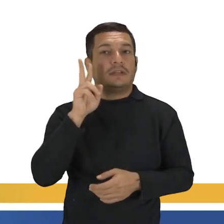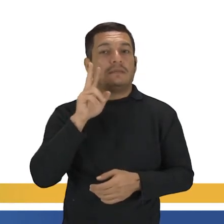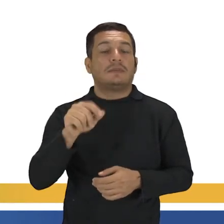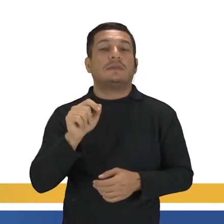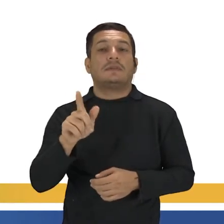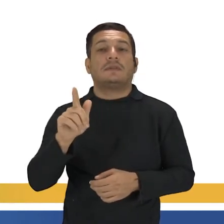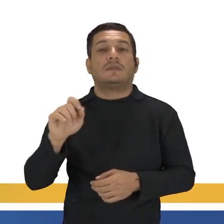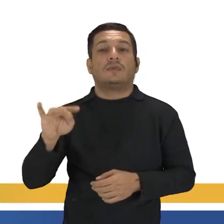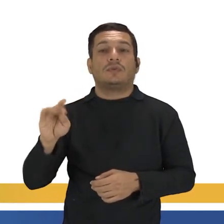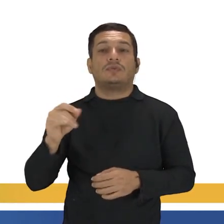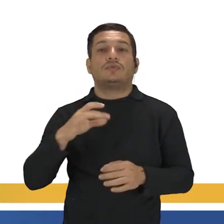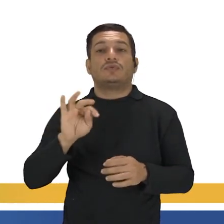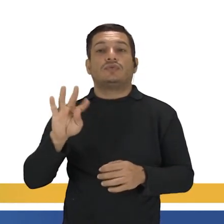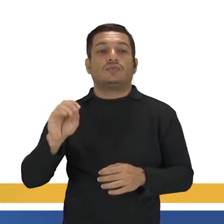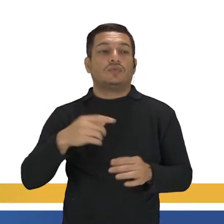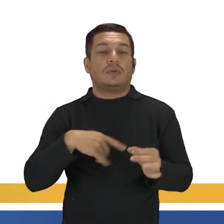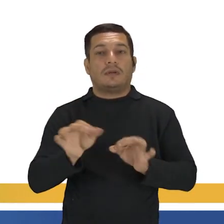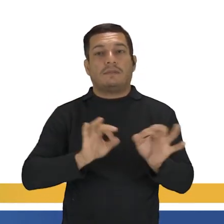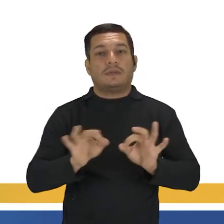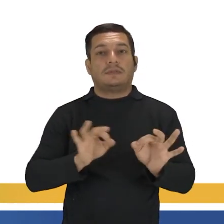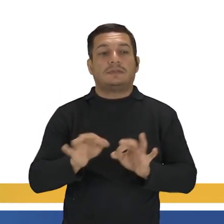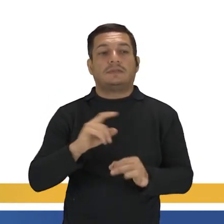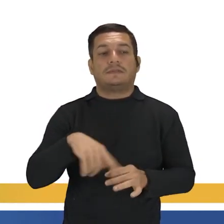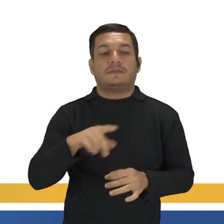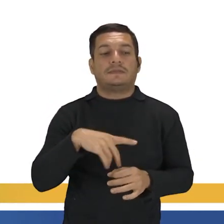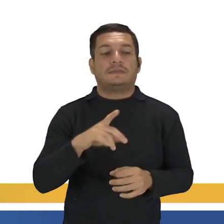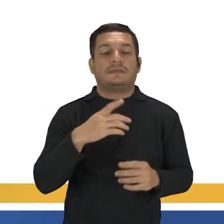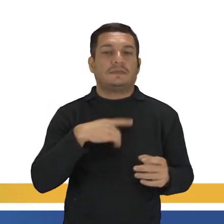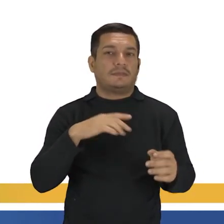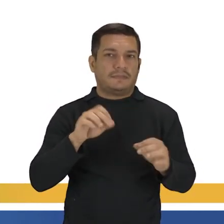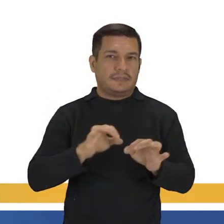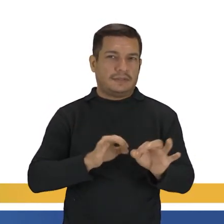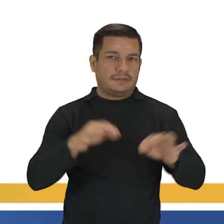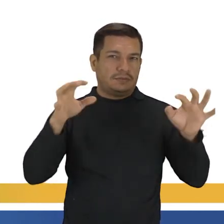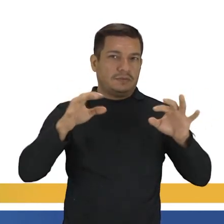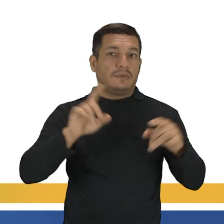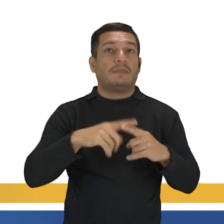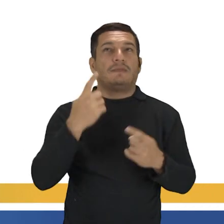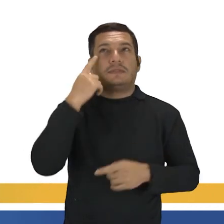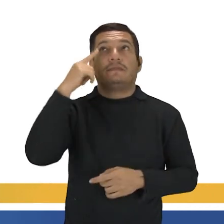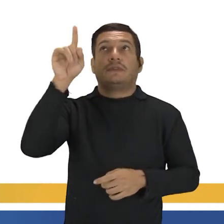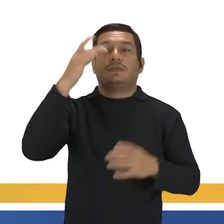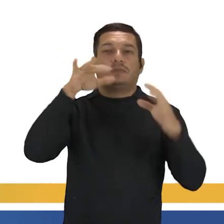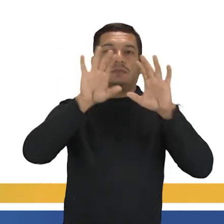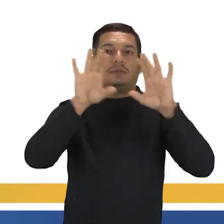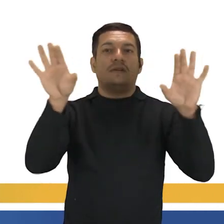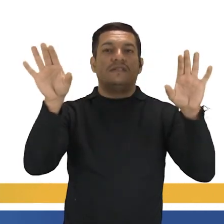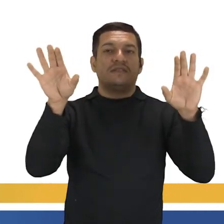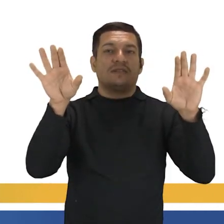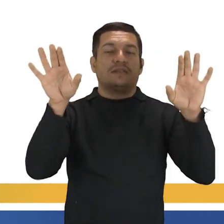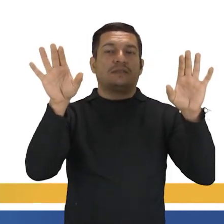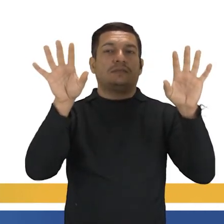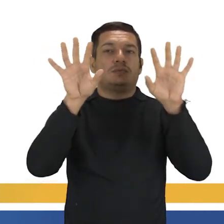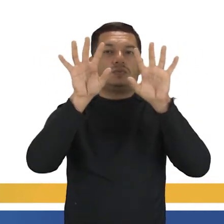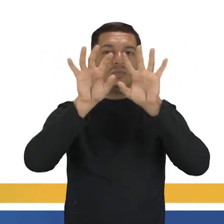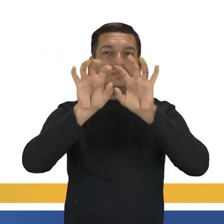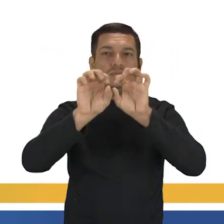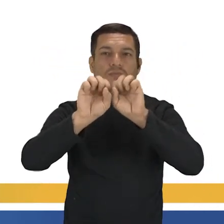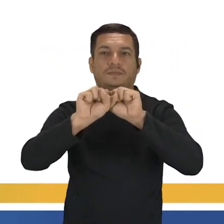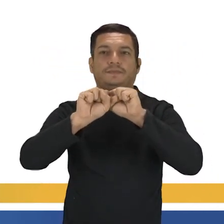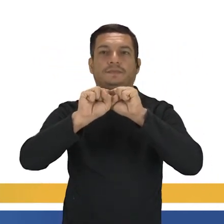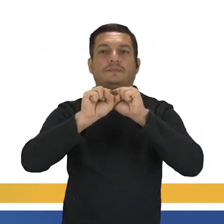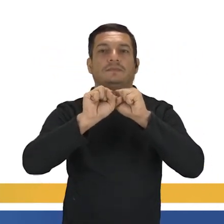To são ações planejadas. Não é você quem planeja chover. Mas você tá vendo lá. O céu tá escuro, tá